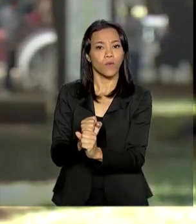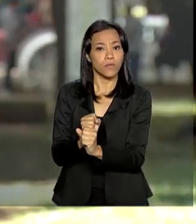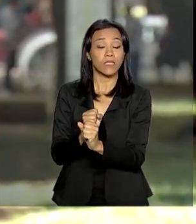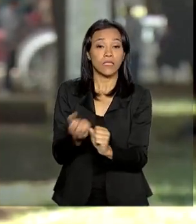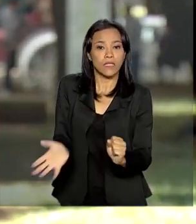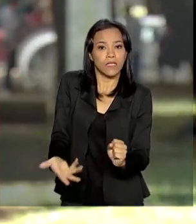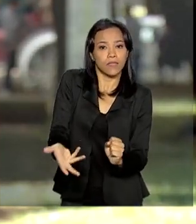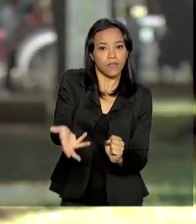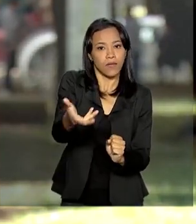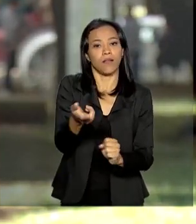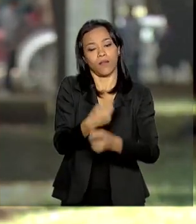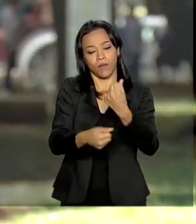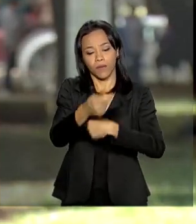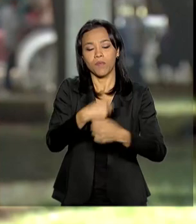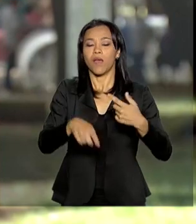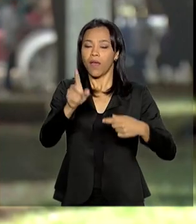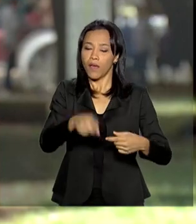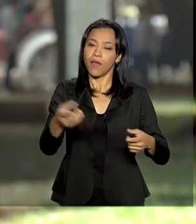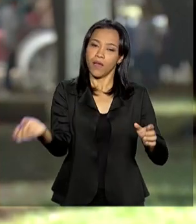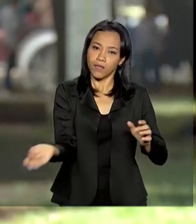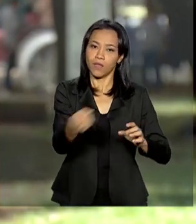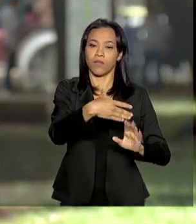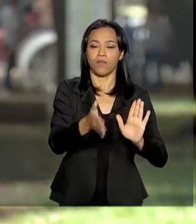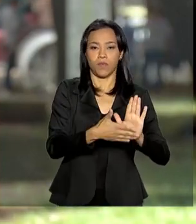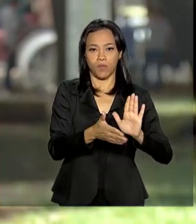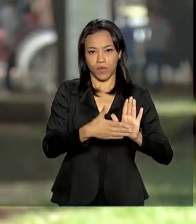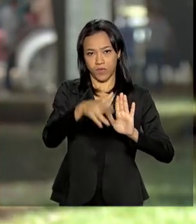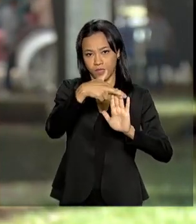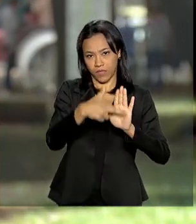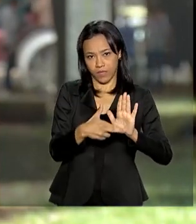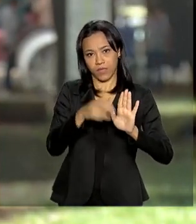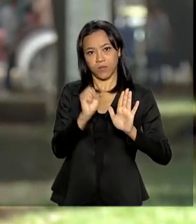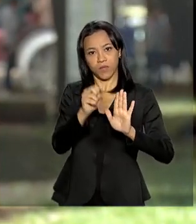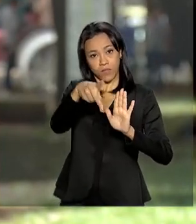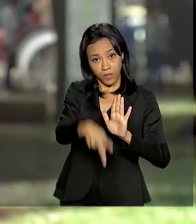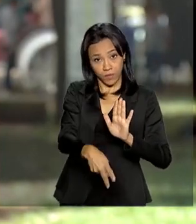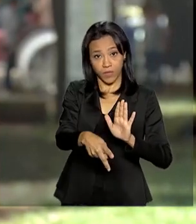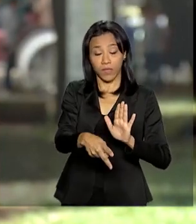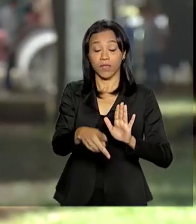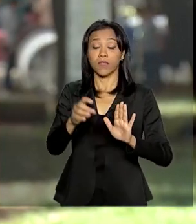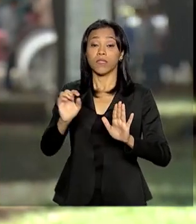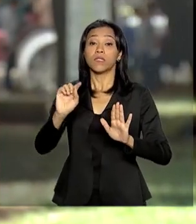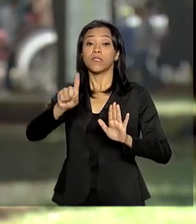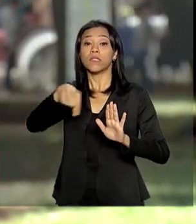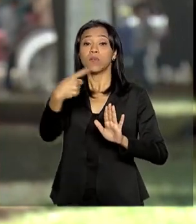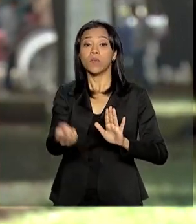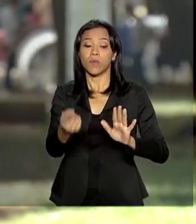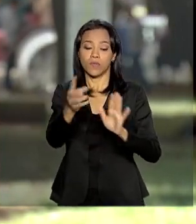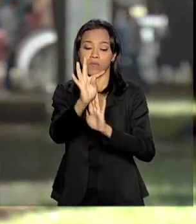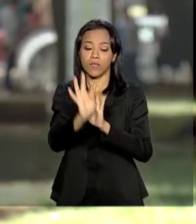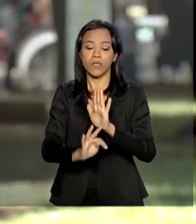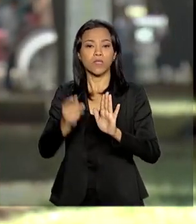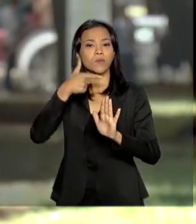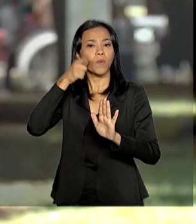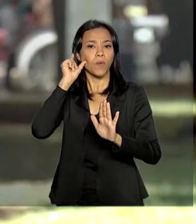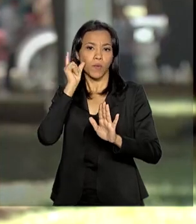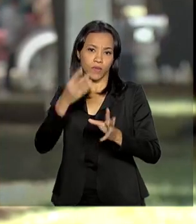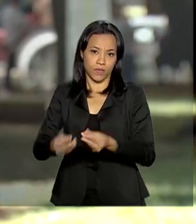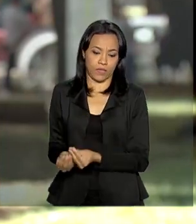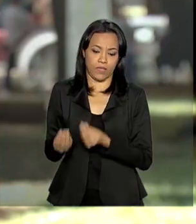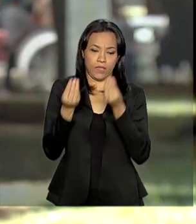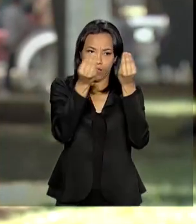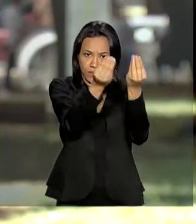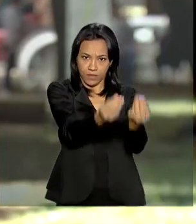economia é implementar a nova Previdência. Após entregar o texto ontem ao Congresso